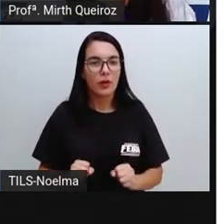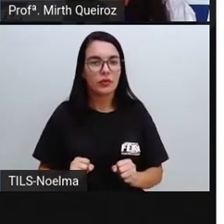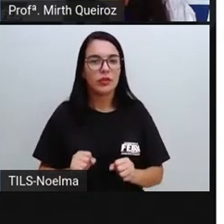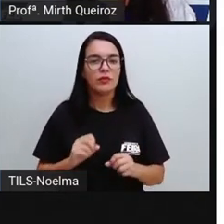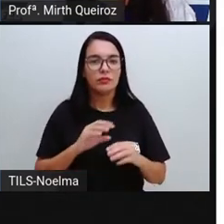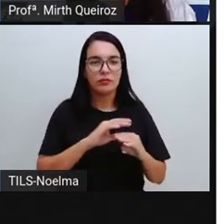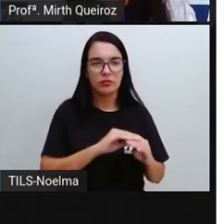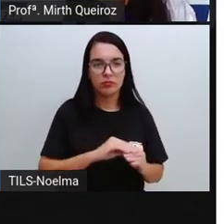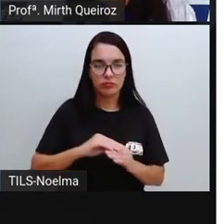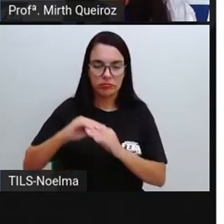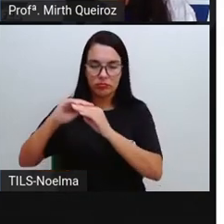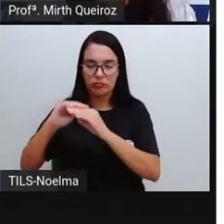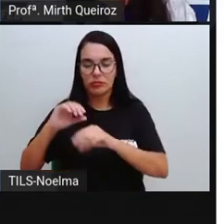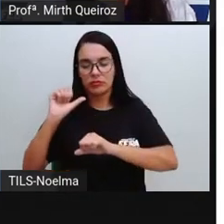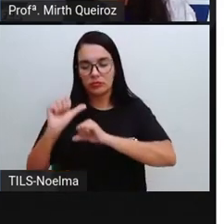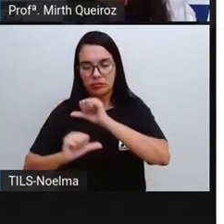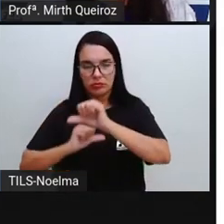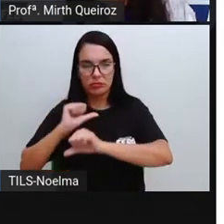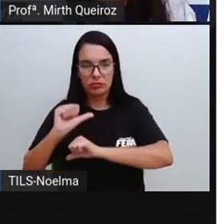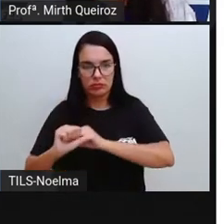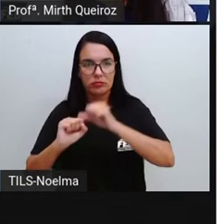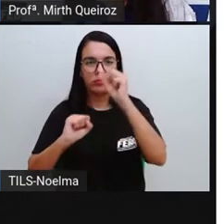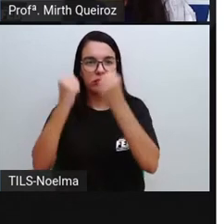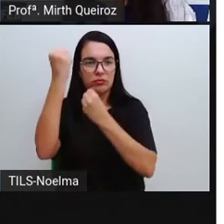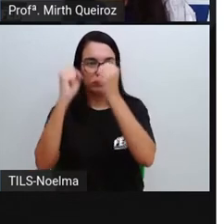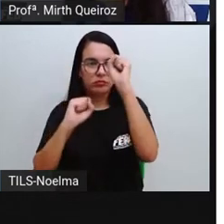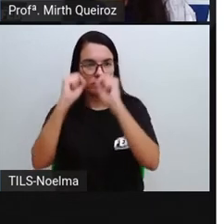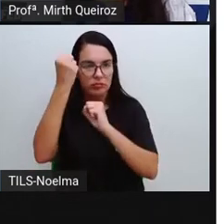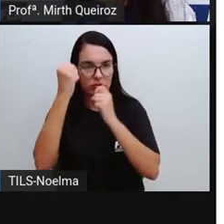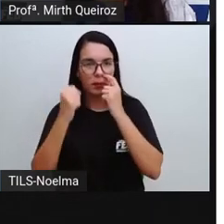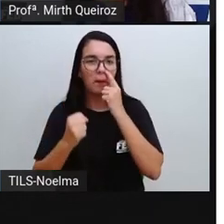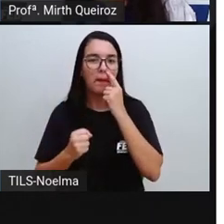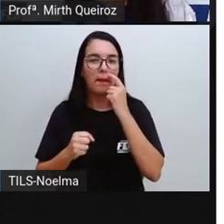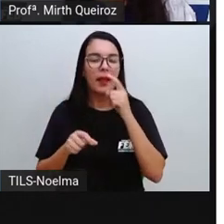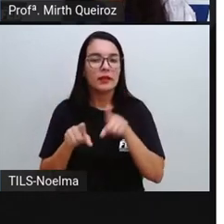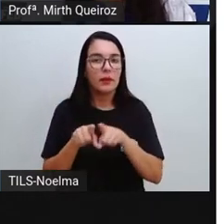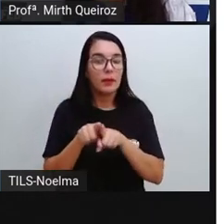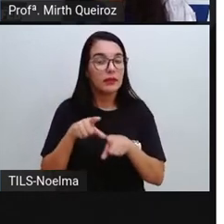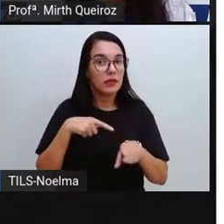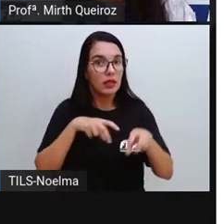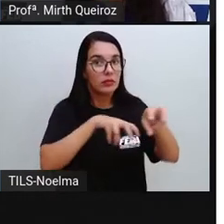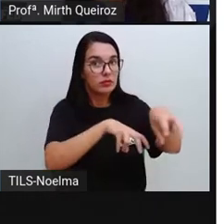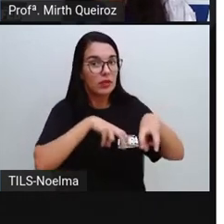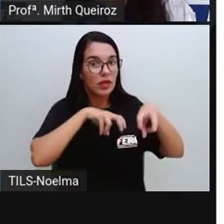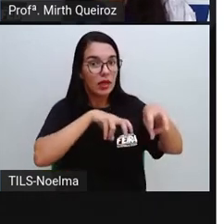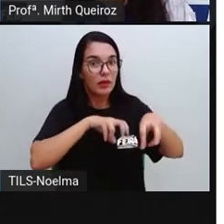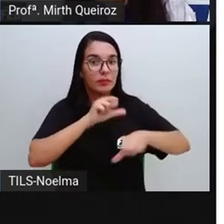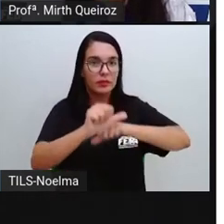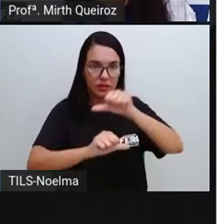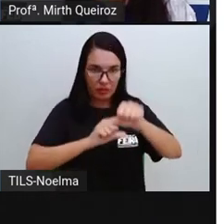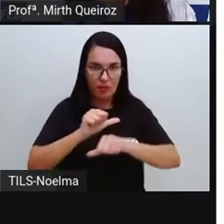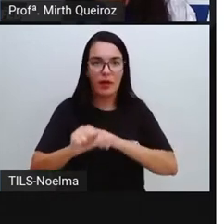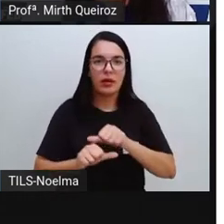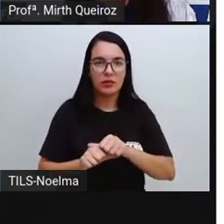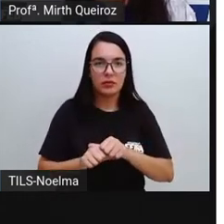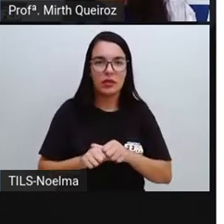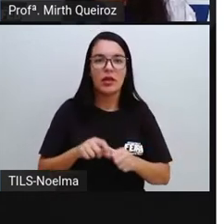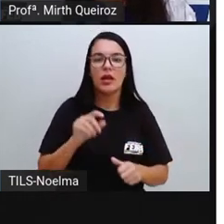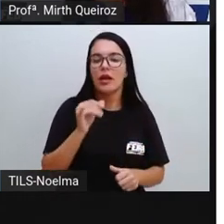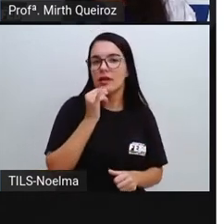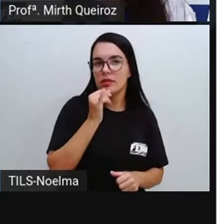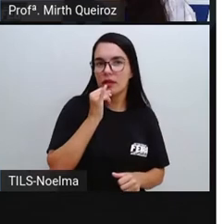transformados. Além do uso de produtos industrializados no campo, que se utiliza também em produtos industrializados, como